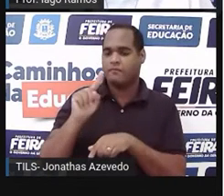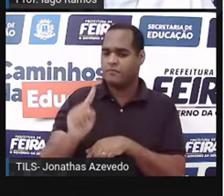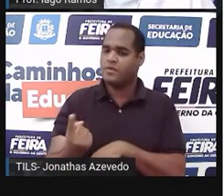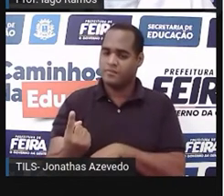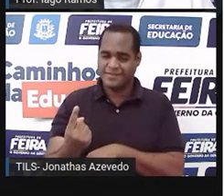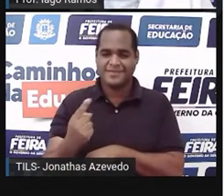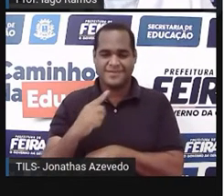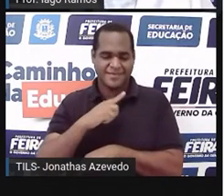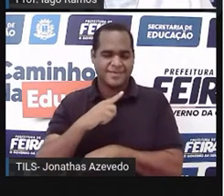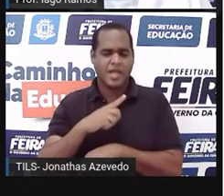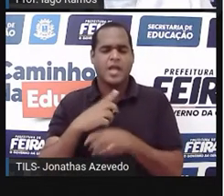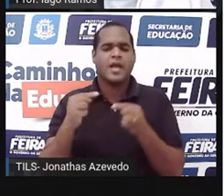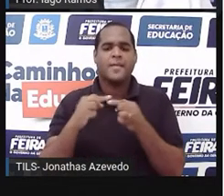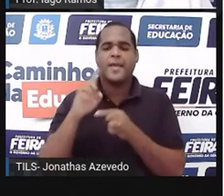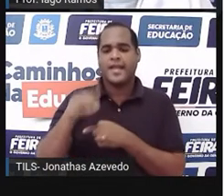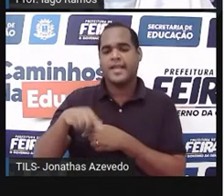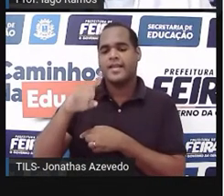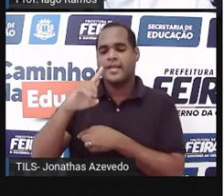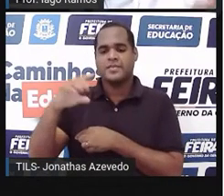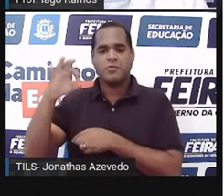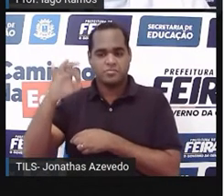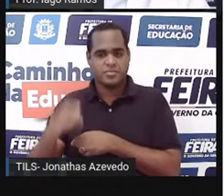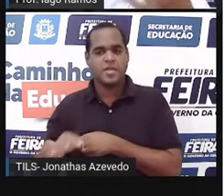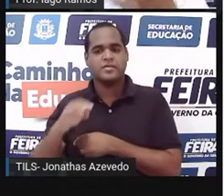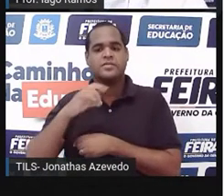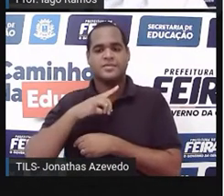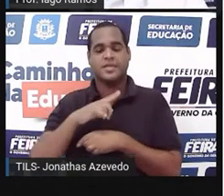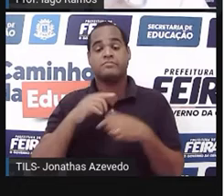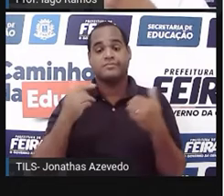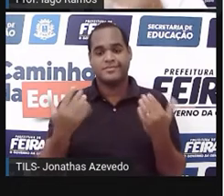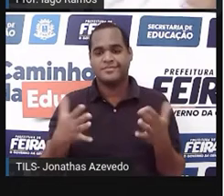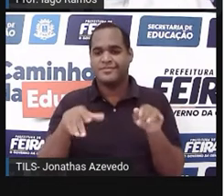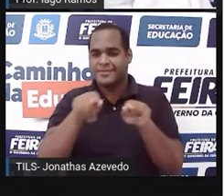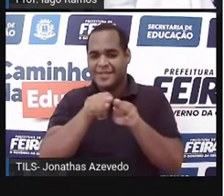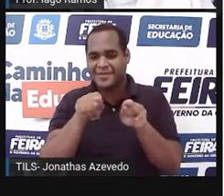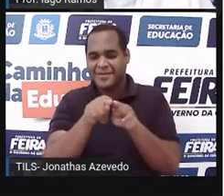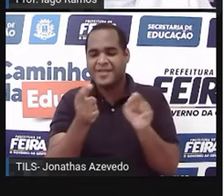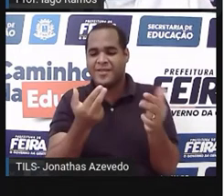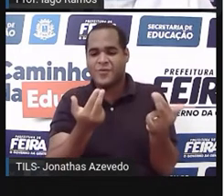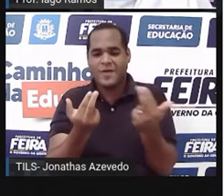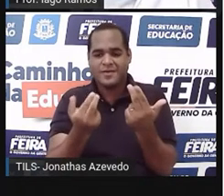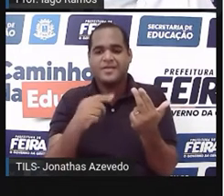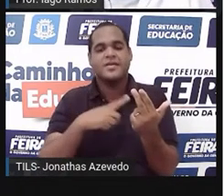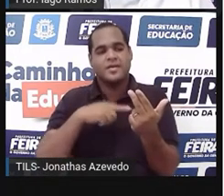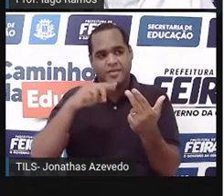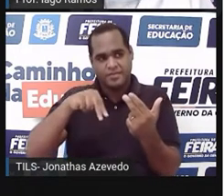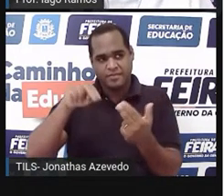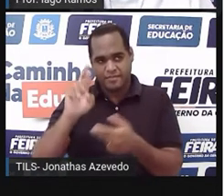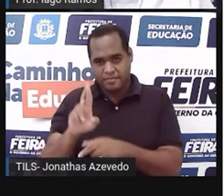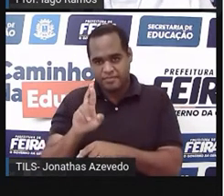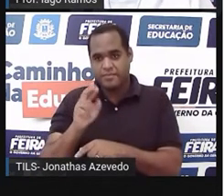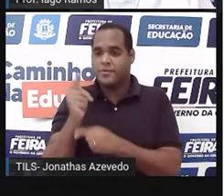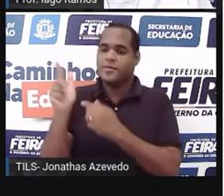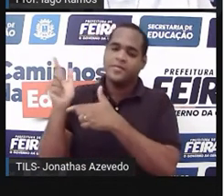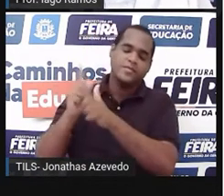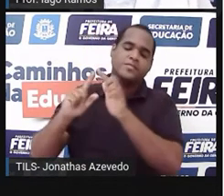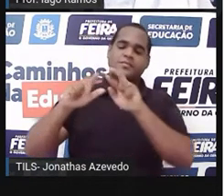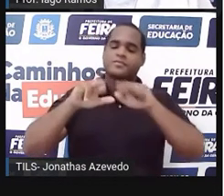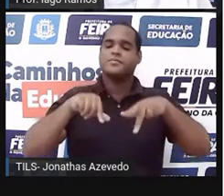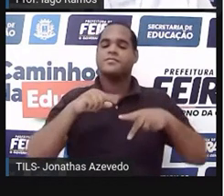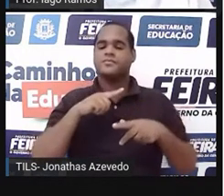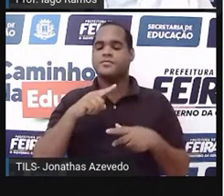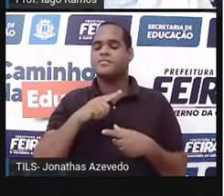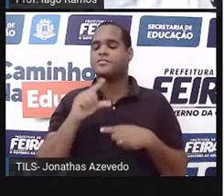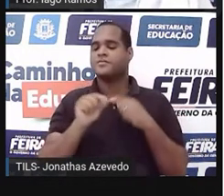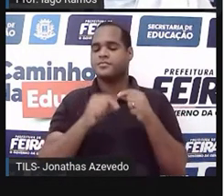tá? E esses números são decimais exatos, então, também são números racionais. Entre outras situações, né?